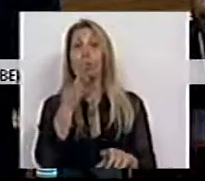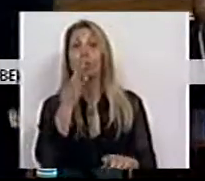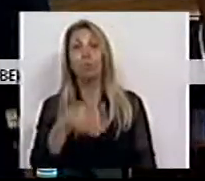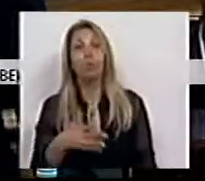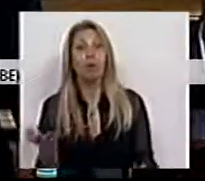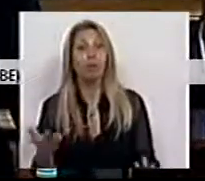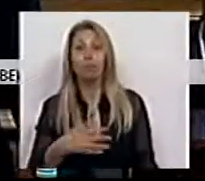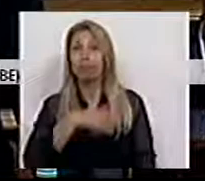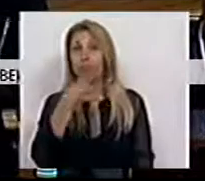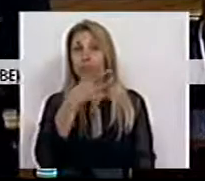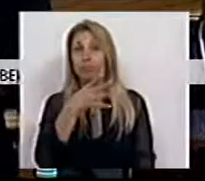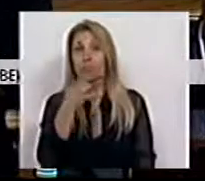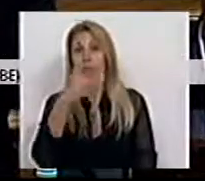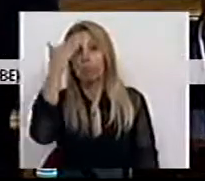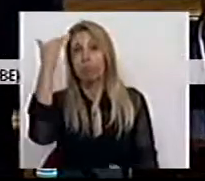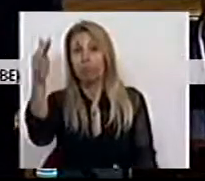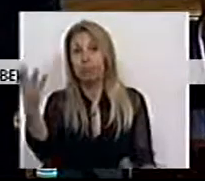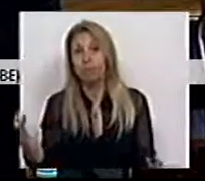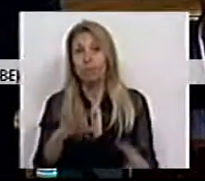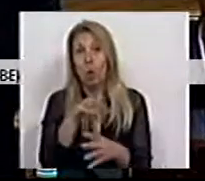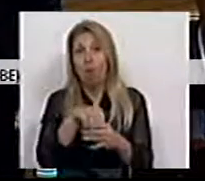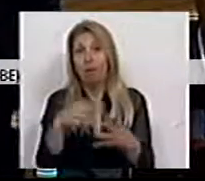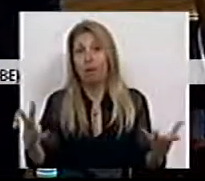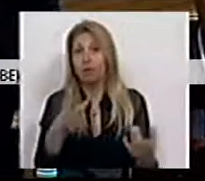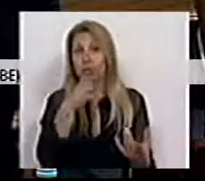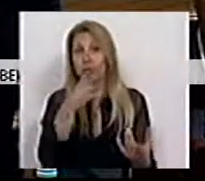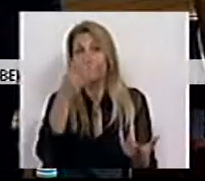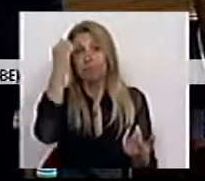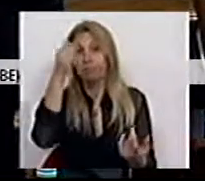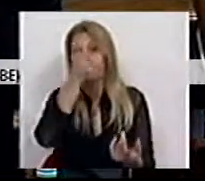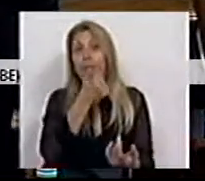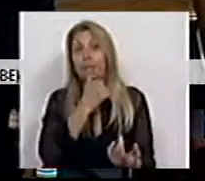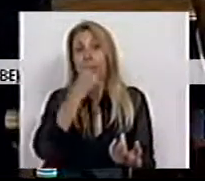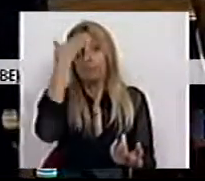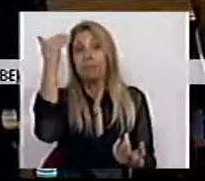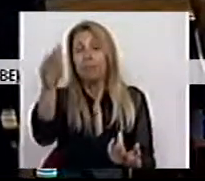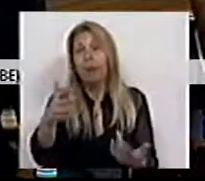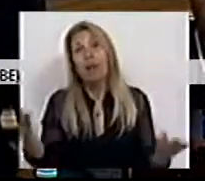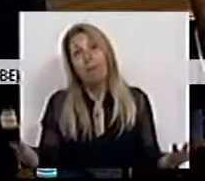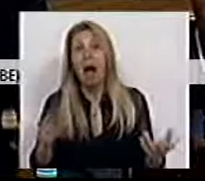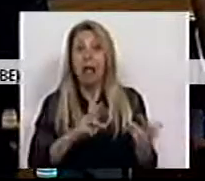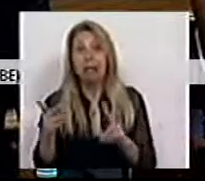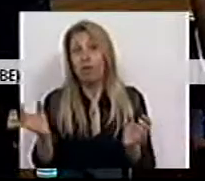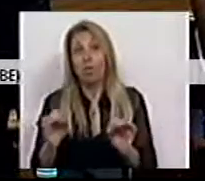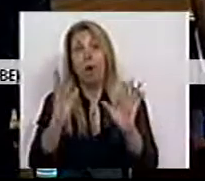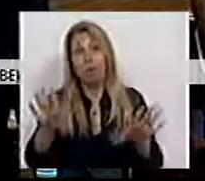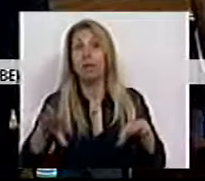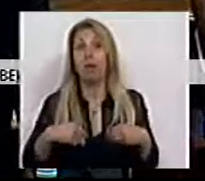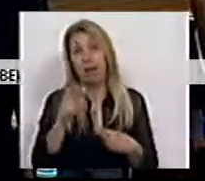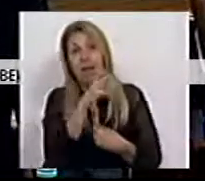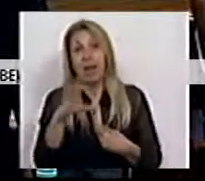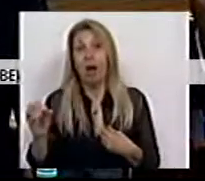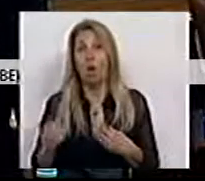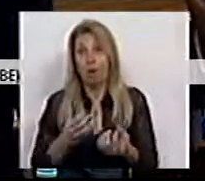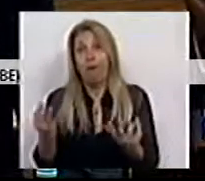o entenderem no atual contexto, mas não têm alternativa senão a reconhecer o erro que cometeram e para o qual foram advertidos inúmeras